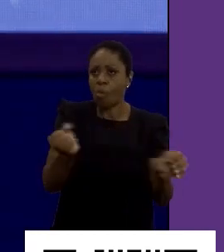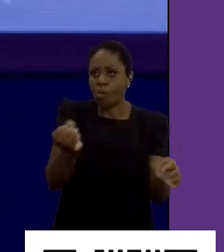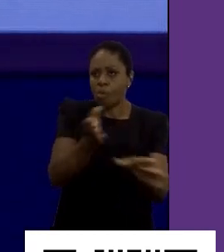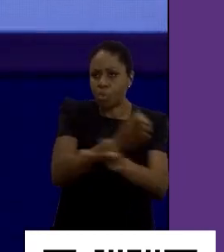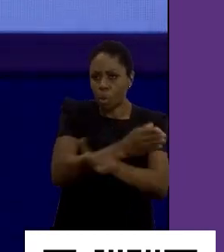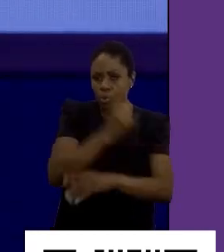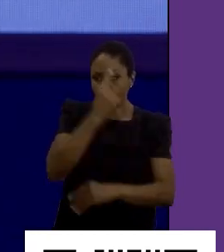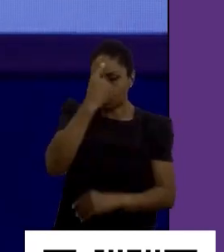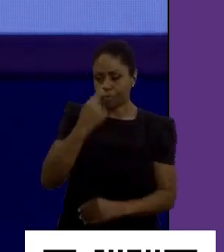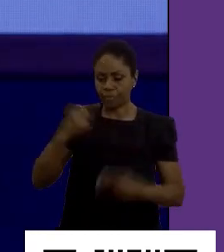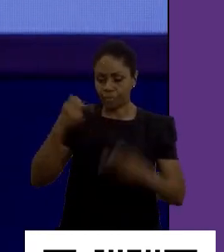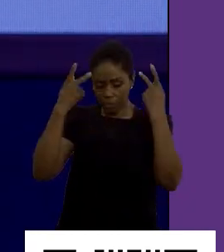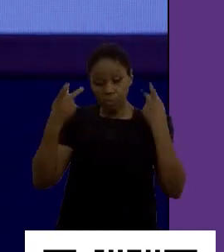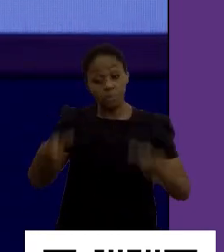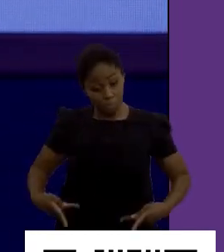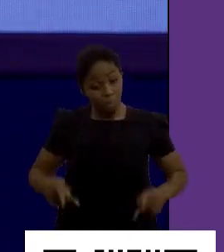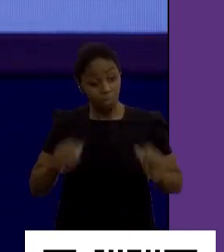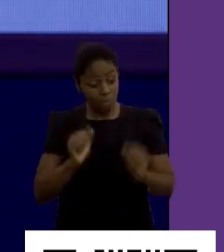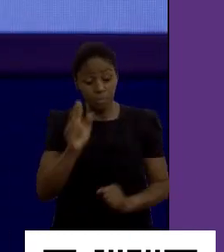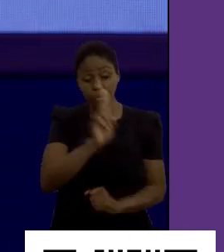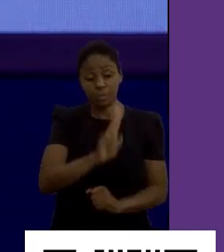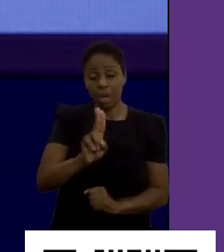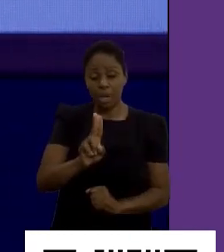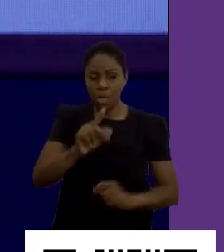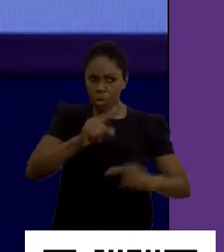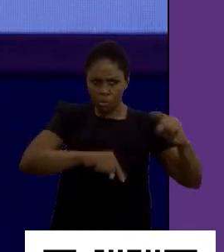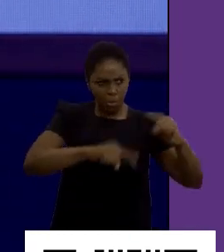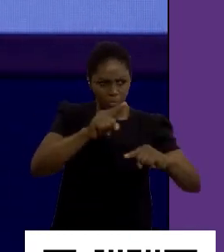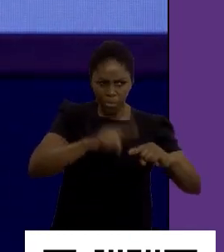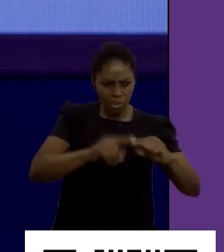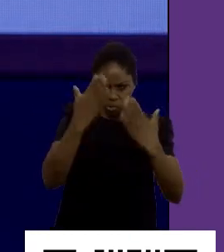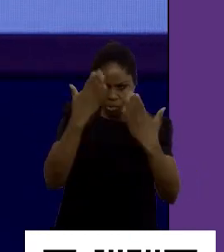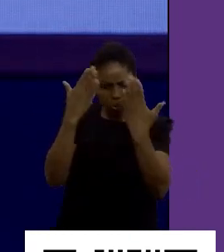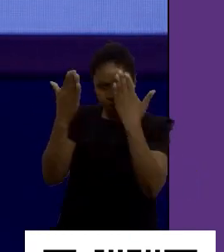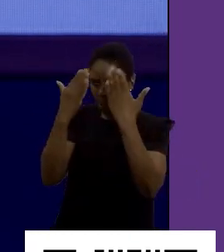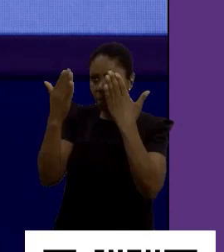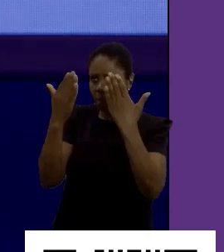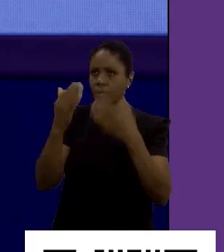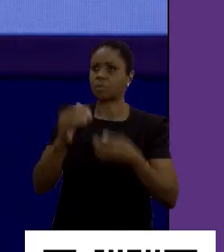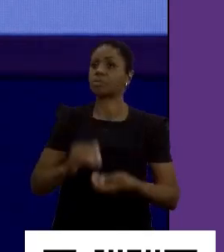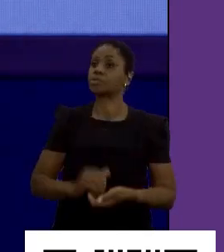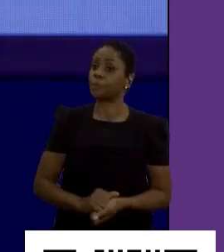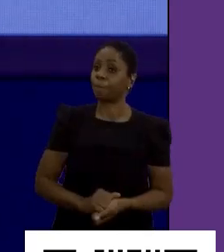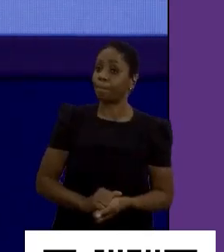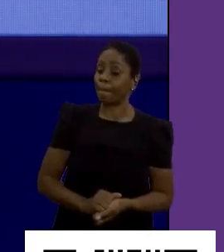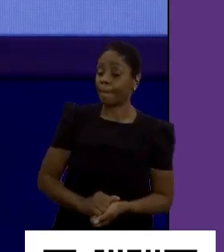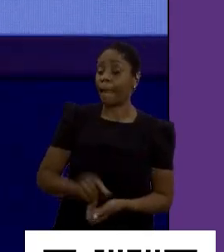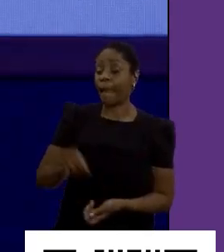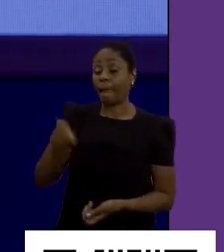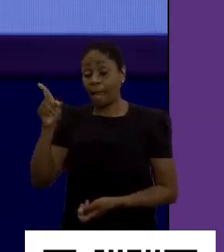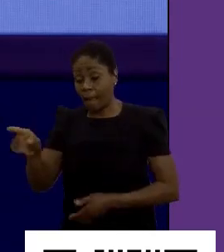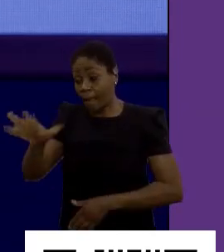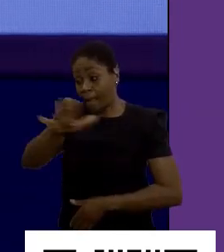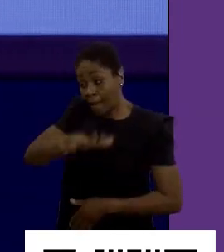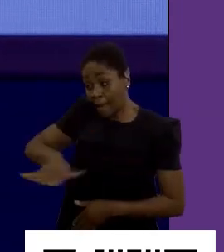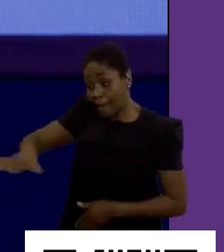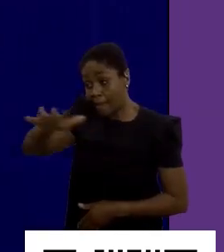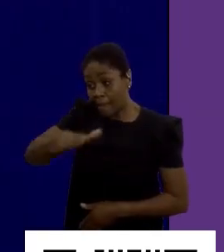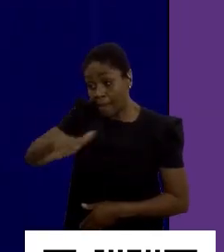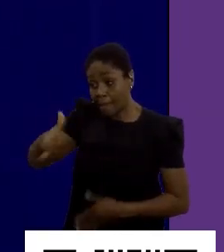comportamental, ele pode usar. Ela não é uma ferramenta exclusiva dos psicólogos. A psicologia dentro do seu